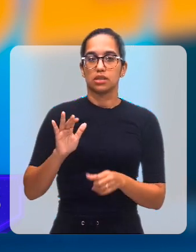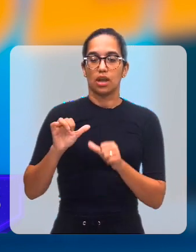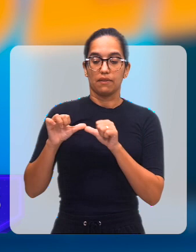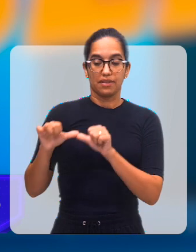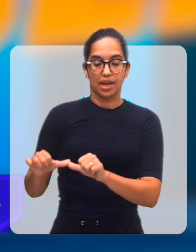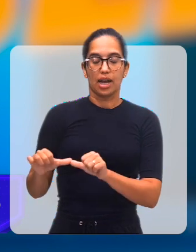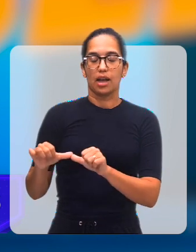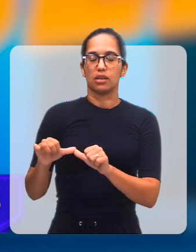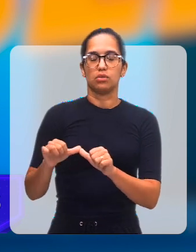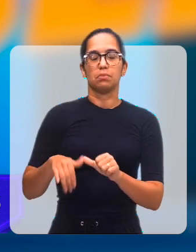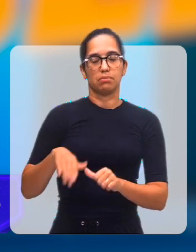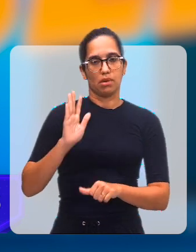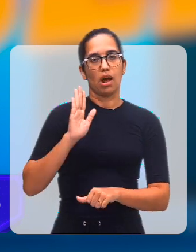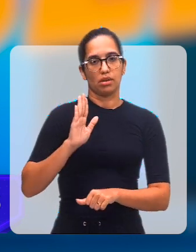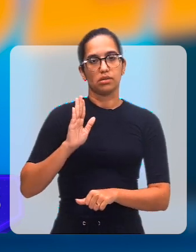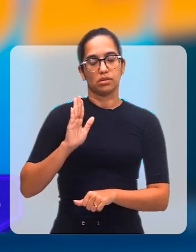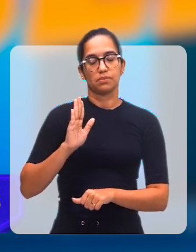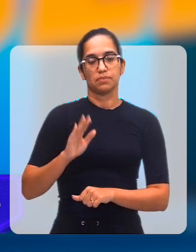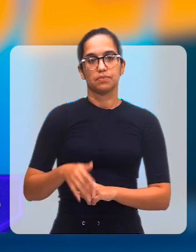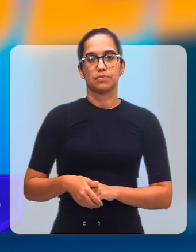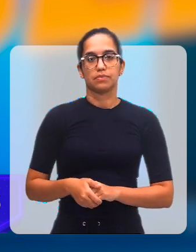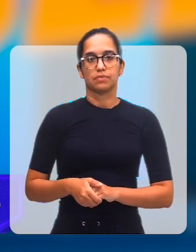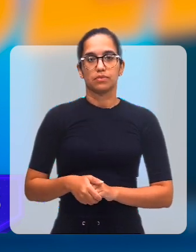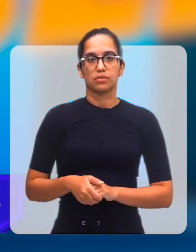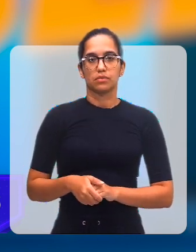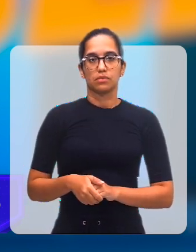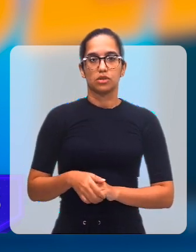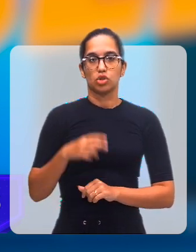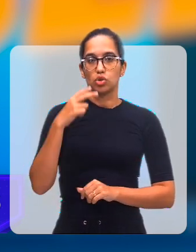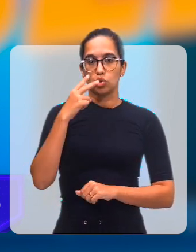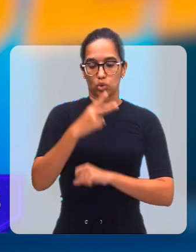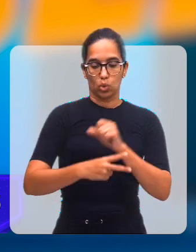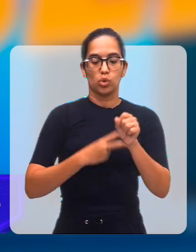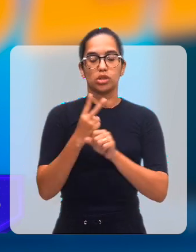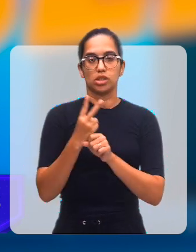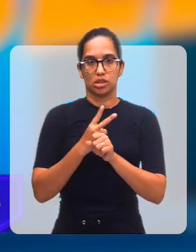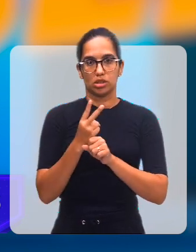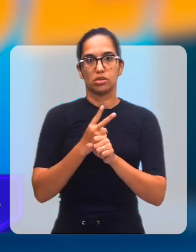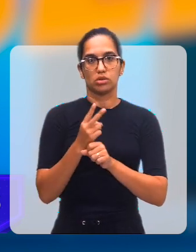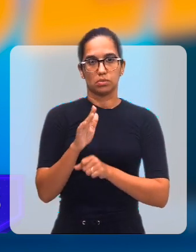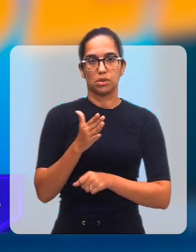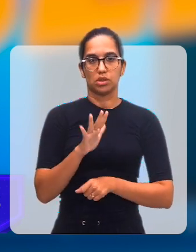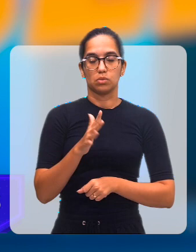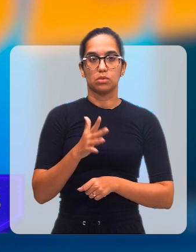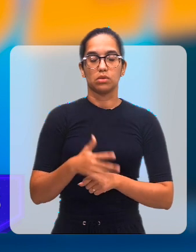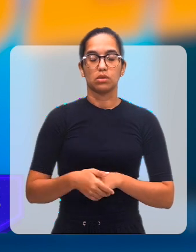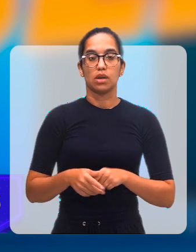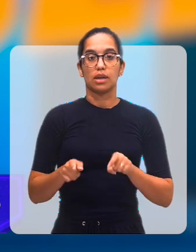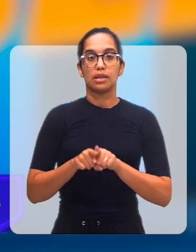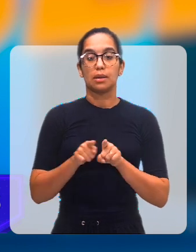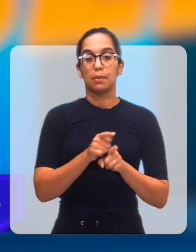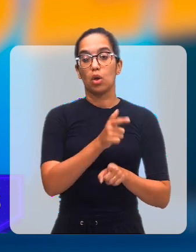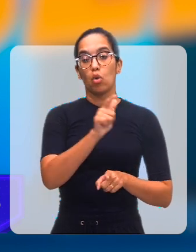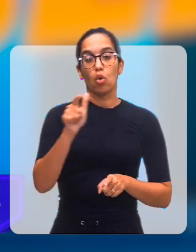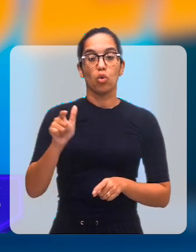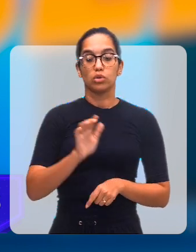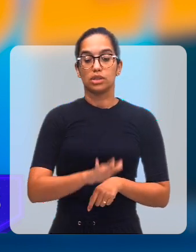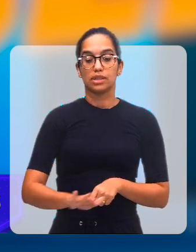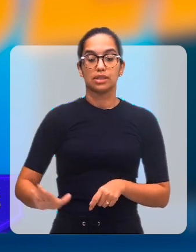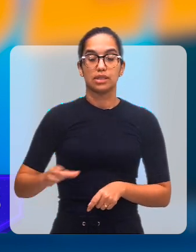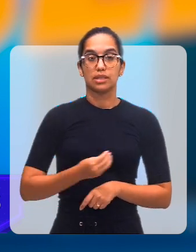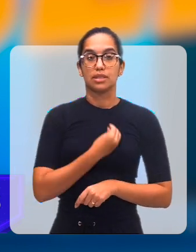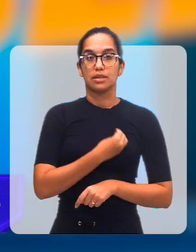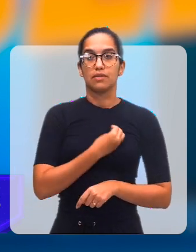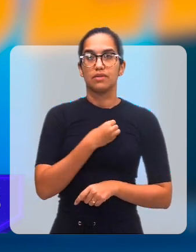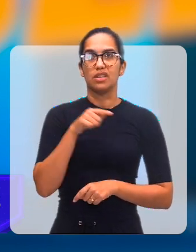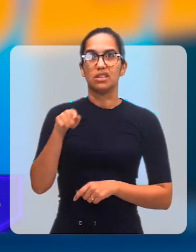tempo maior, sabe? É a média realmente de dois anos, nós temos também muitas crianças que já estão lá